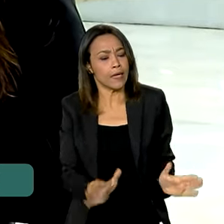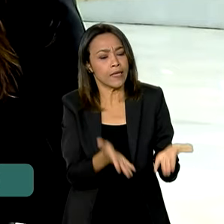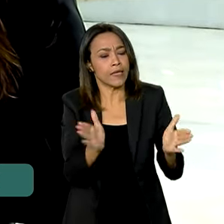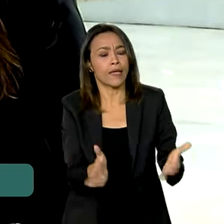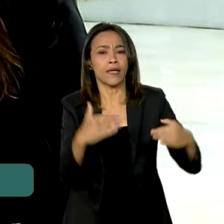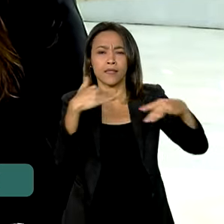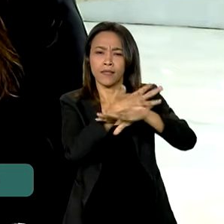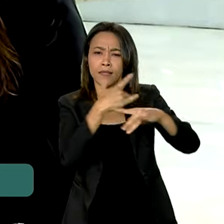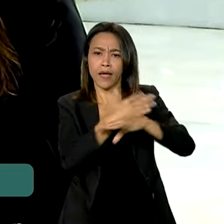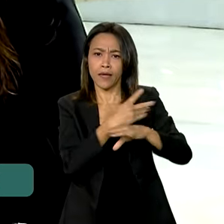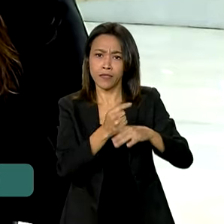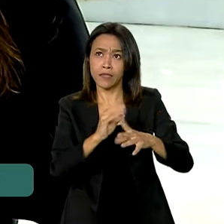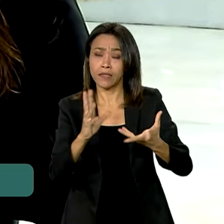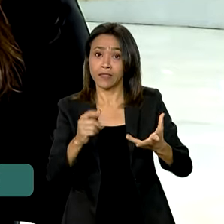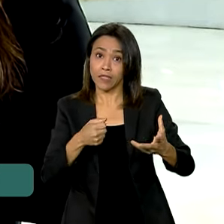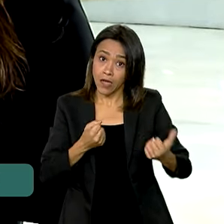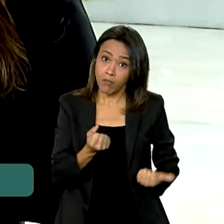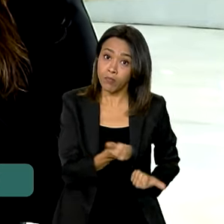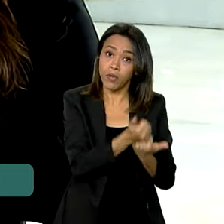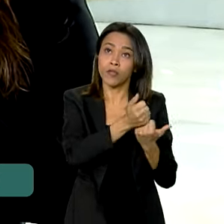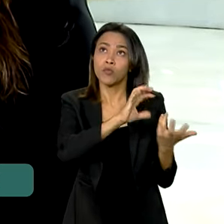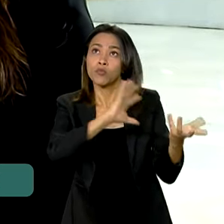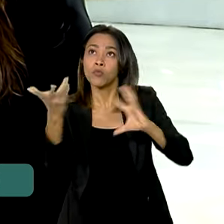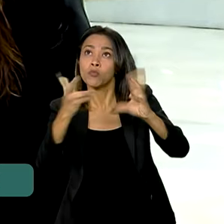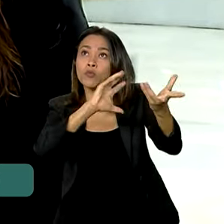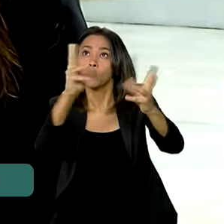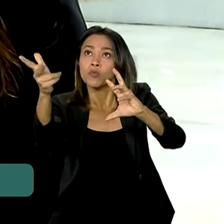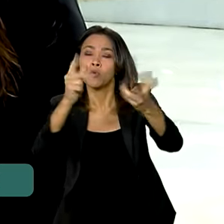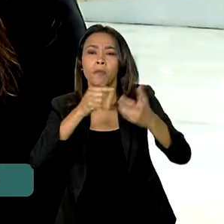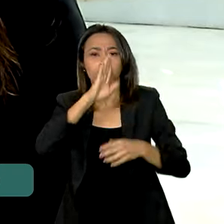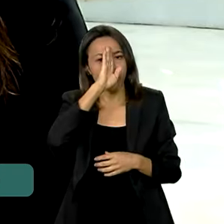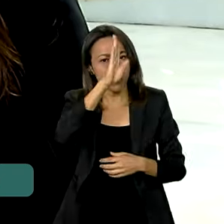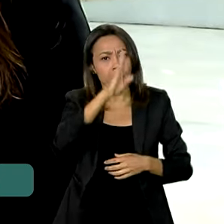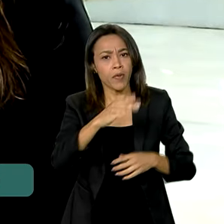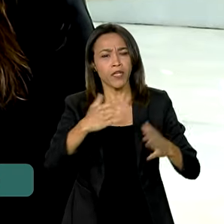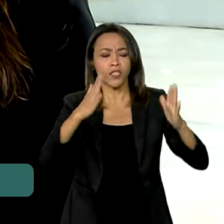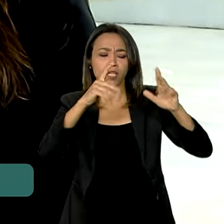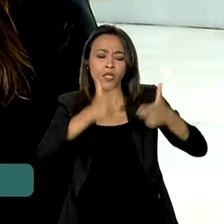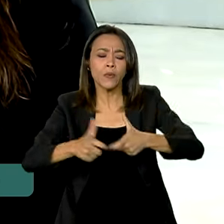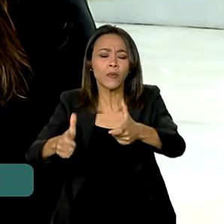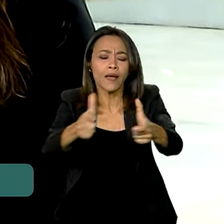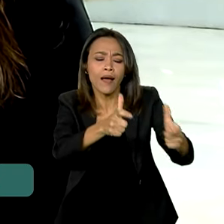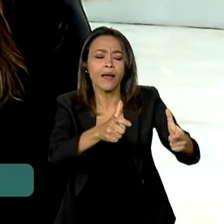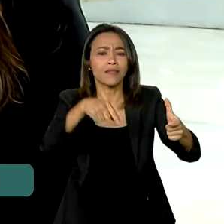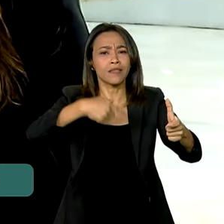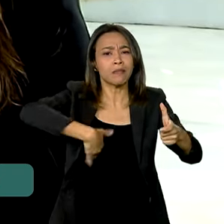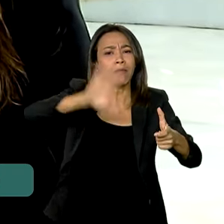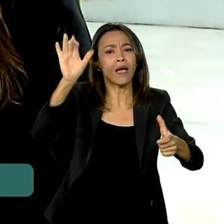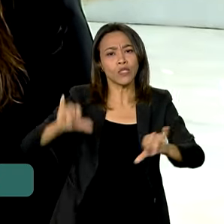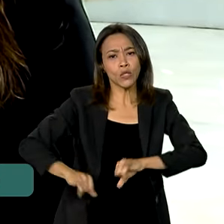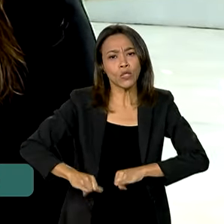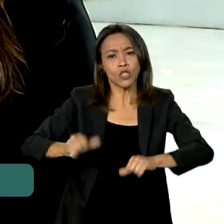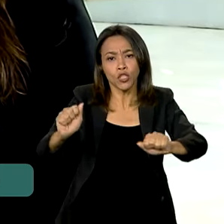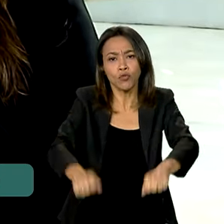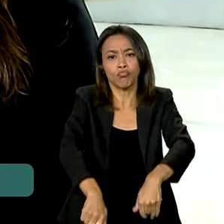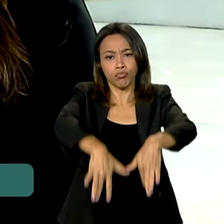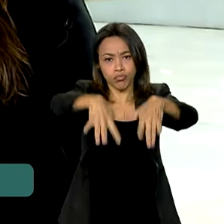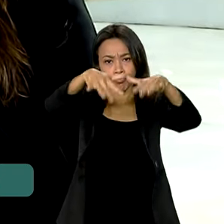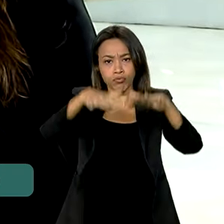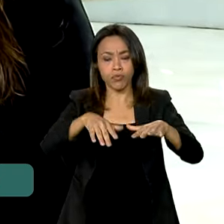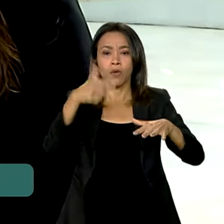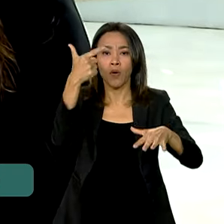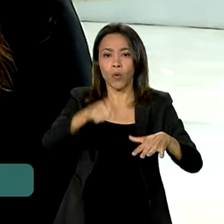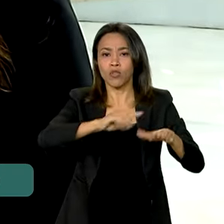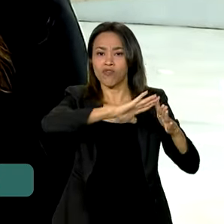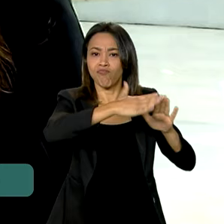diante das mudanças do clima, com prioridade para as regiões metropolitanas e cidades que sofrem com enchentes, deslizamentos